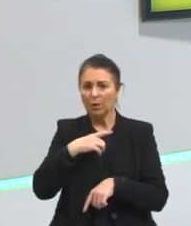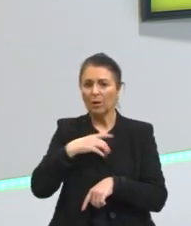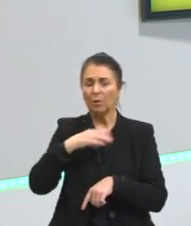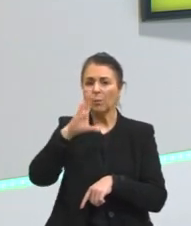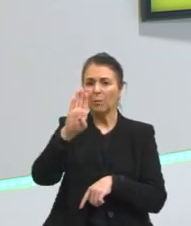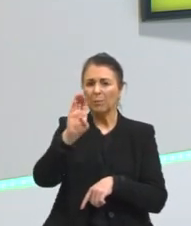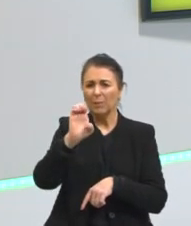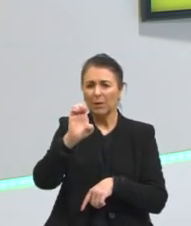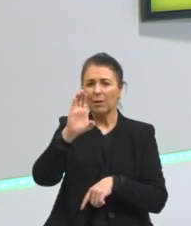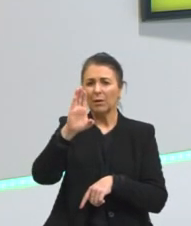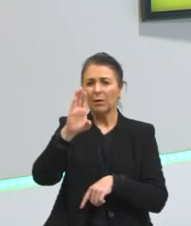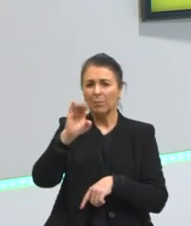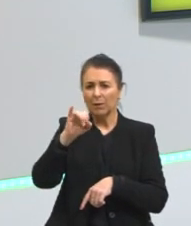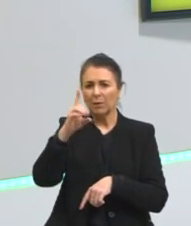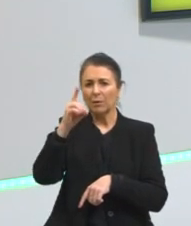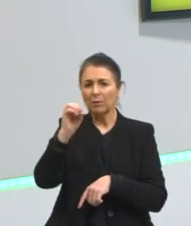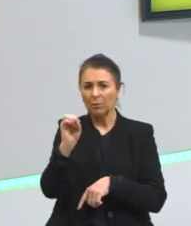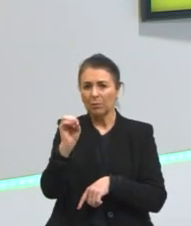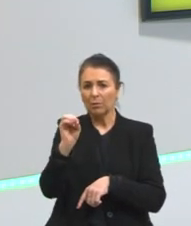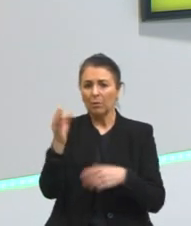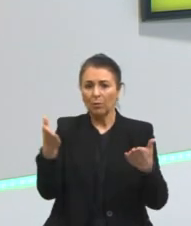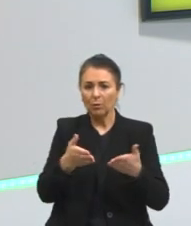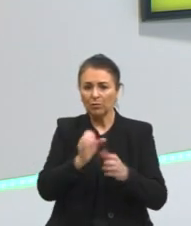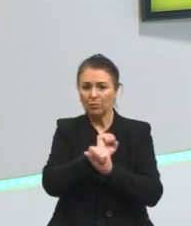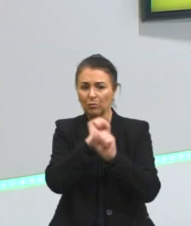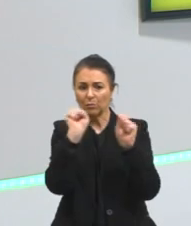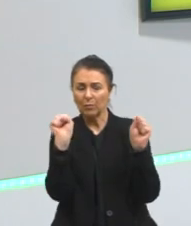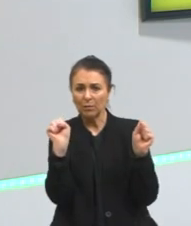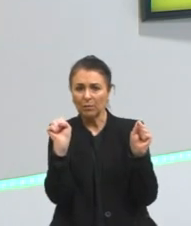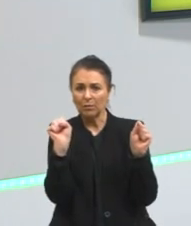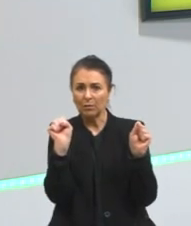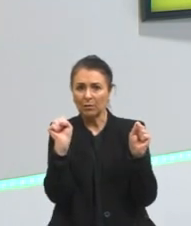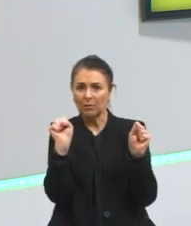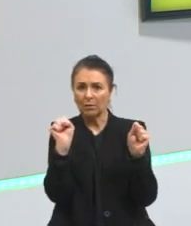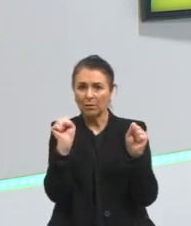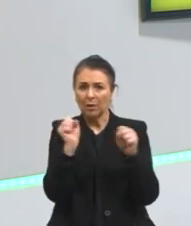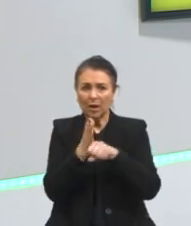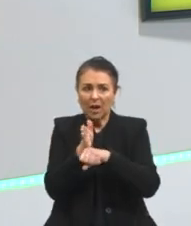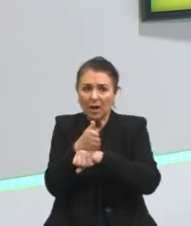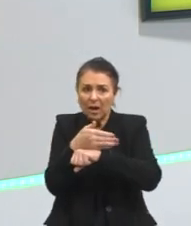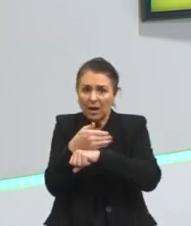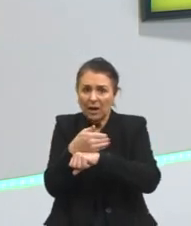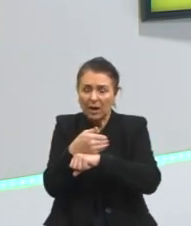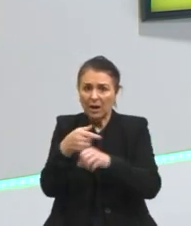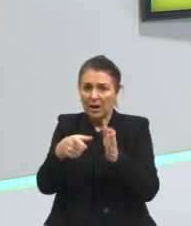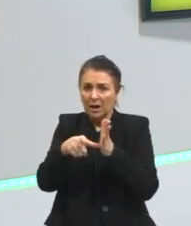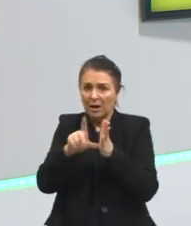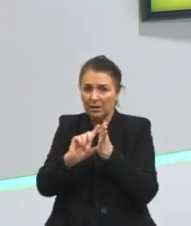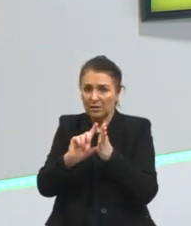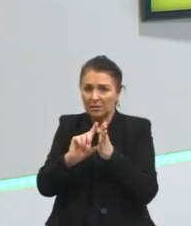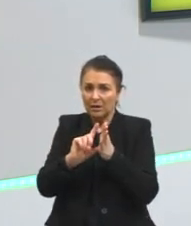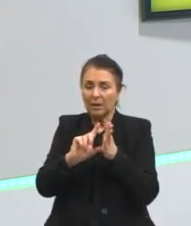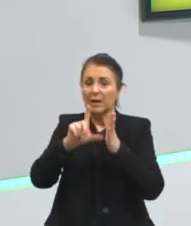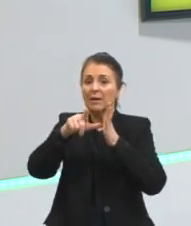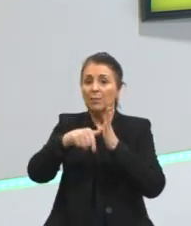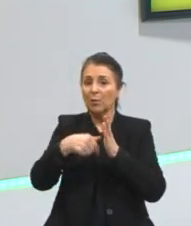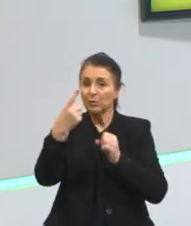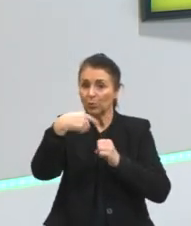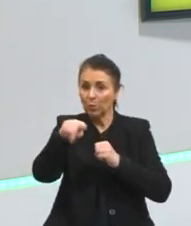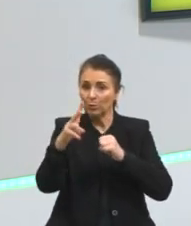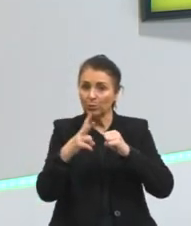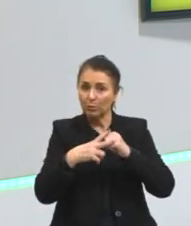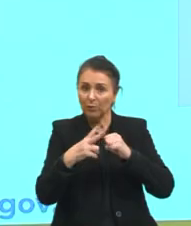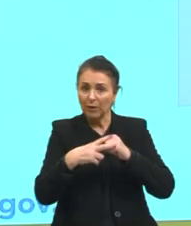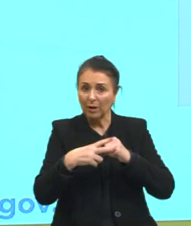né oi por la manhã mais cedinho mais temprano né plus com perfeito vai se